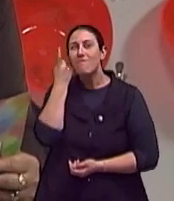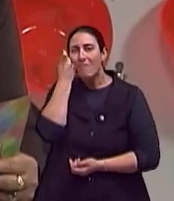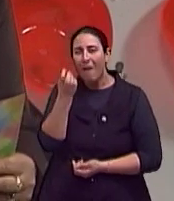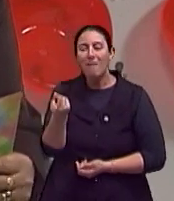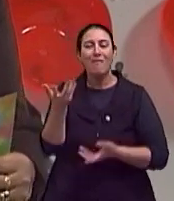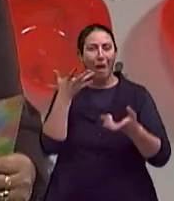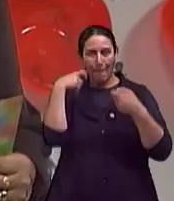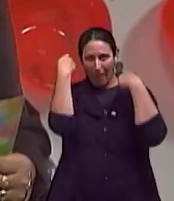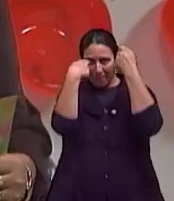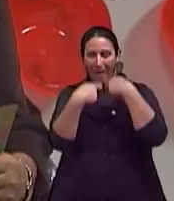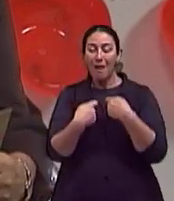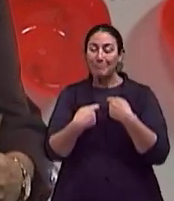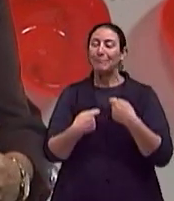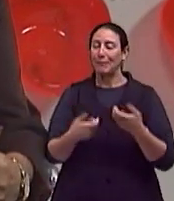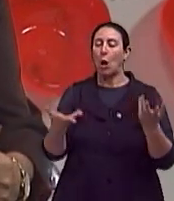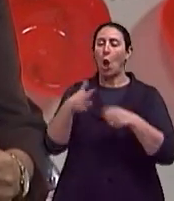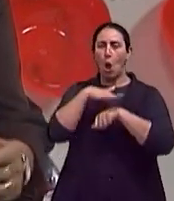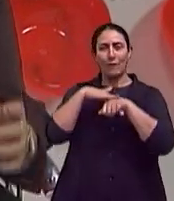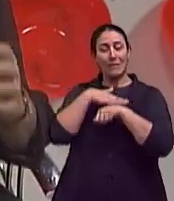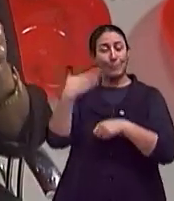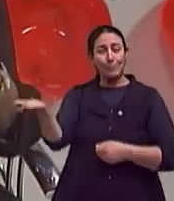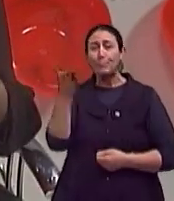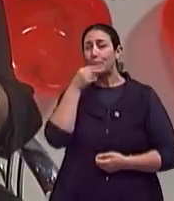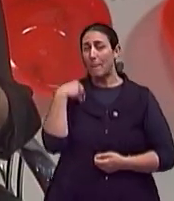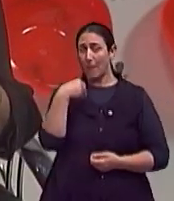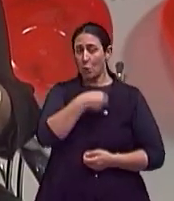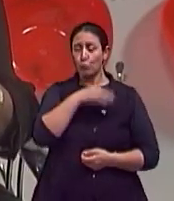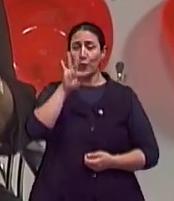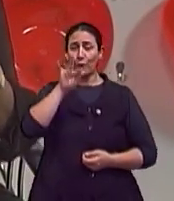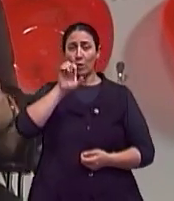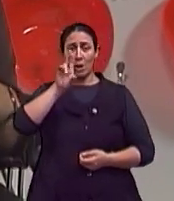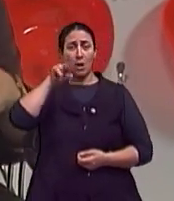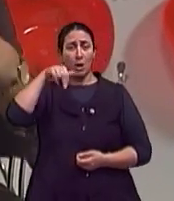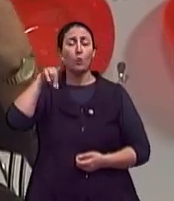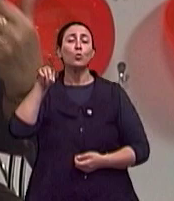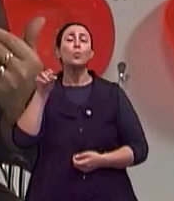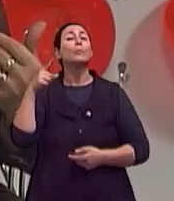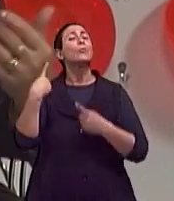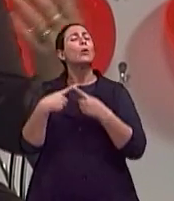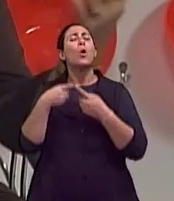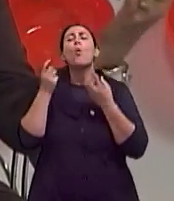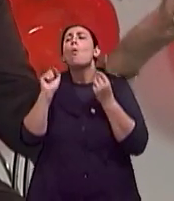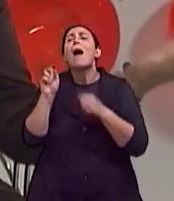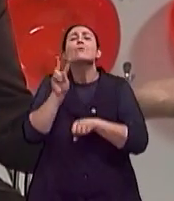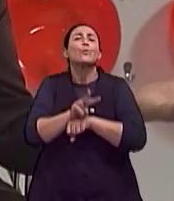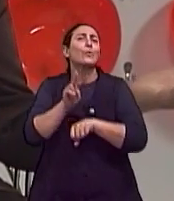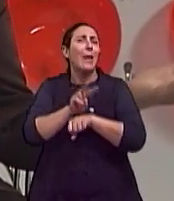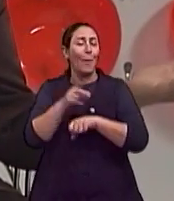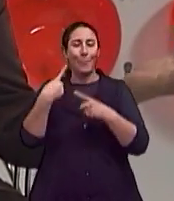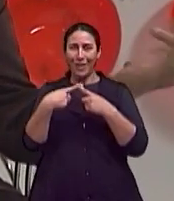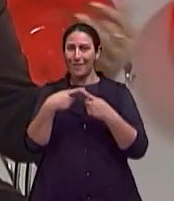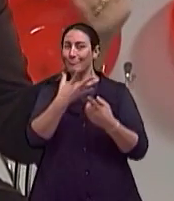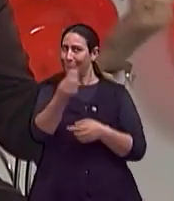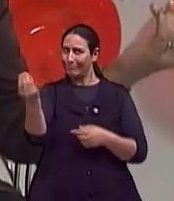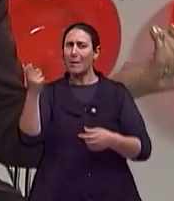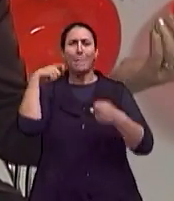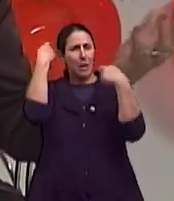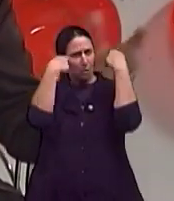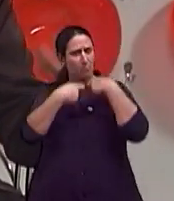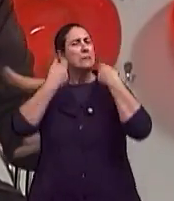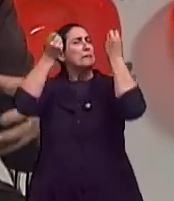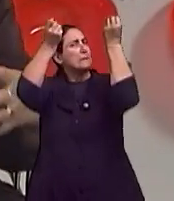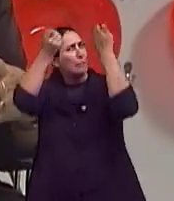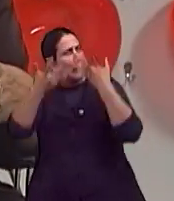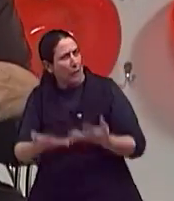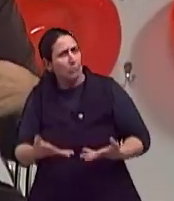a gente vai agora conversar com o doutor Fernando Guimarães e a gente vai saber quais os cuidados. Porque as maquiadoras foram excelentes.